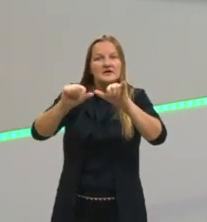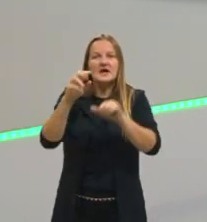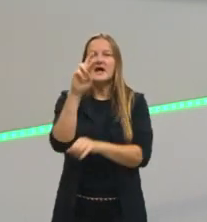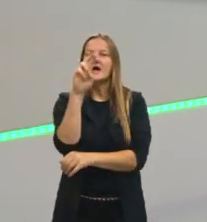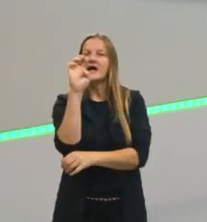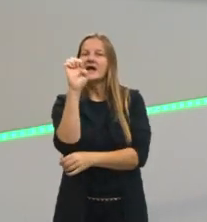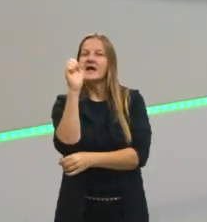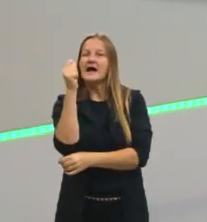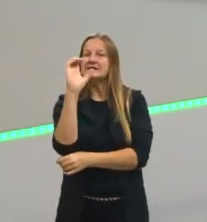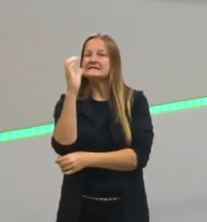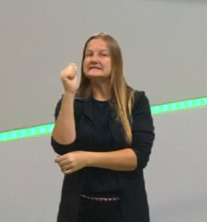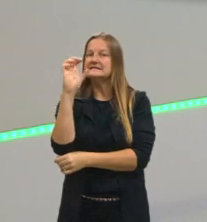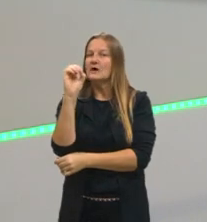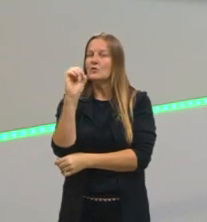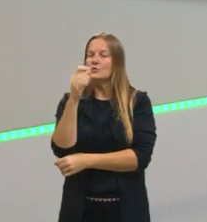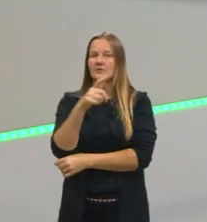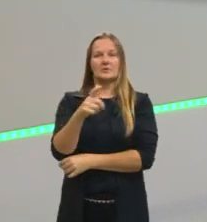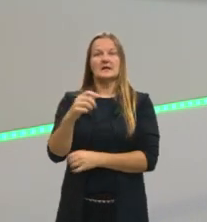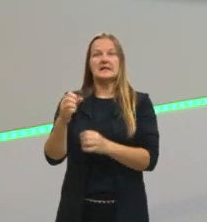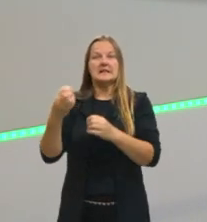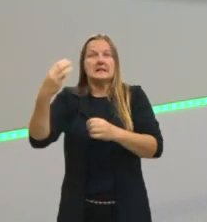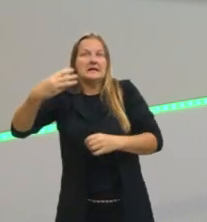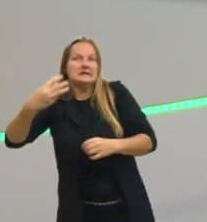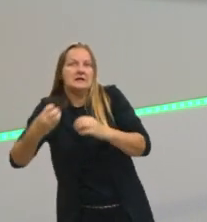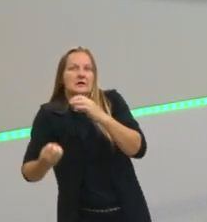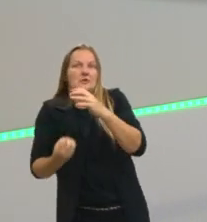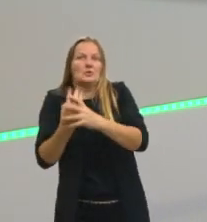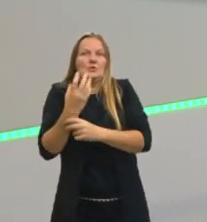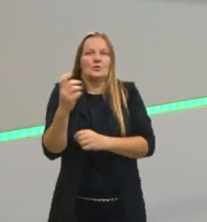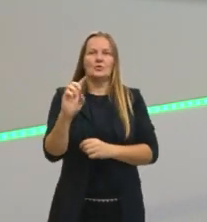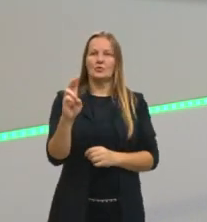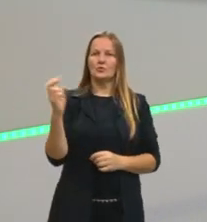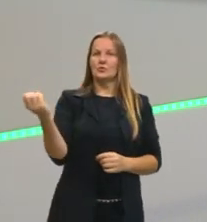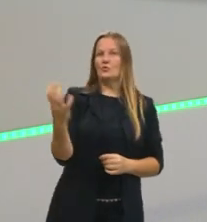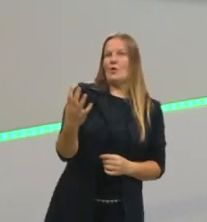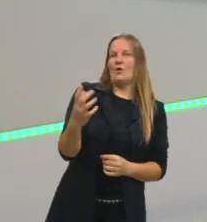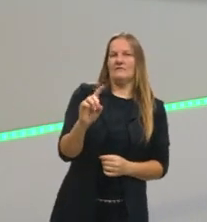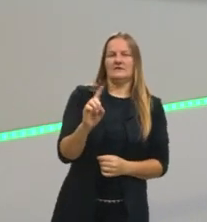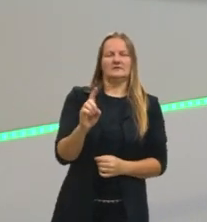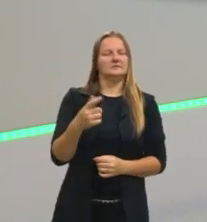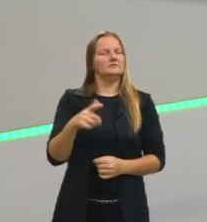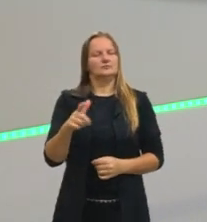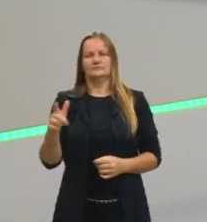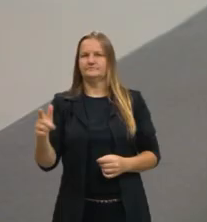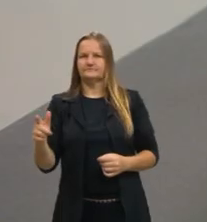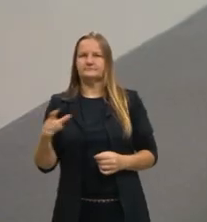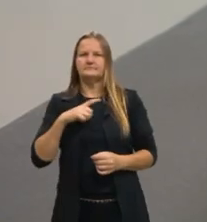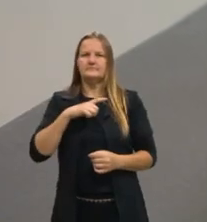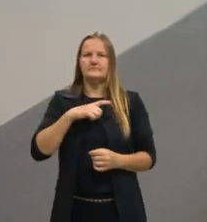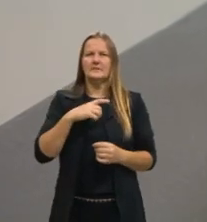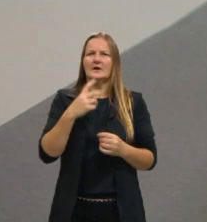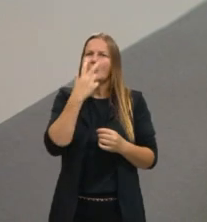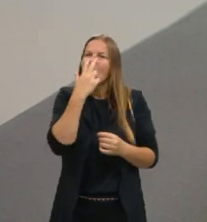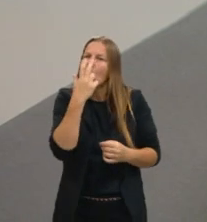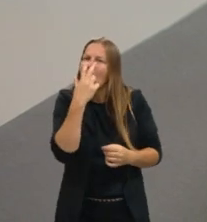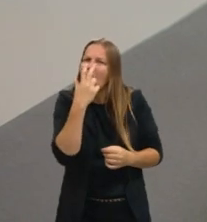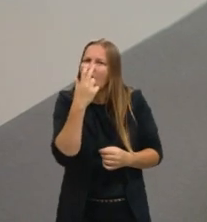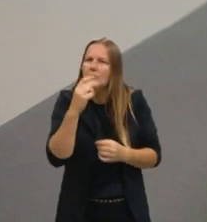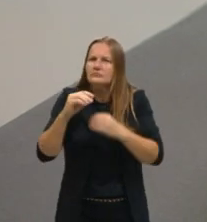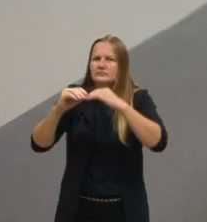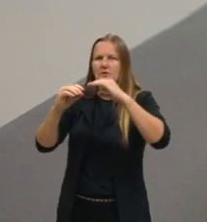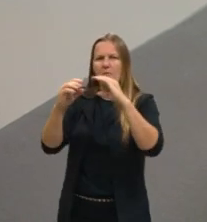adicionou substâncias que elas não vão reagir entre si e não vão formar uma quinta substância diferente,